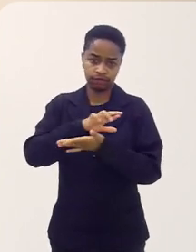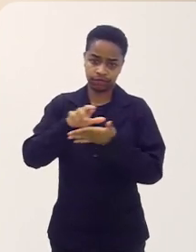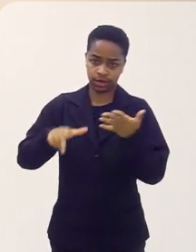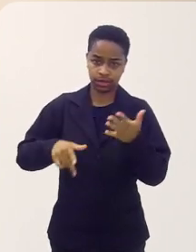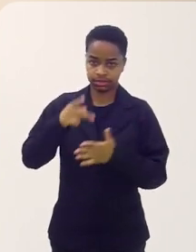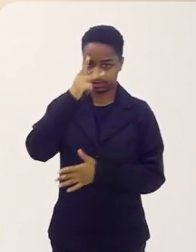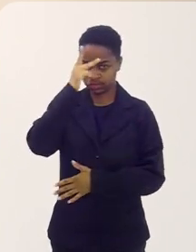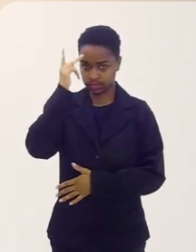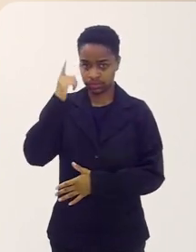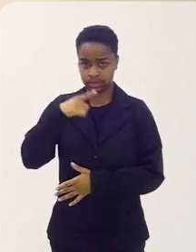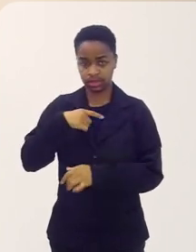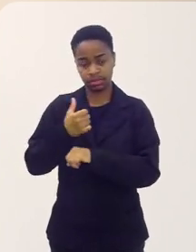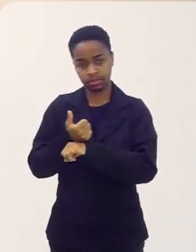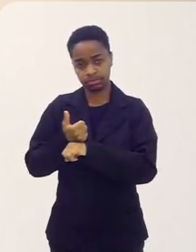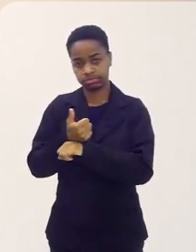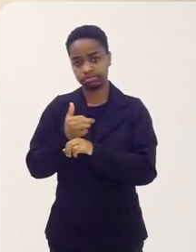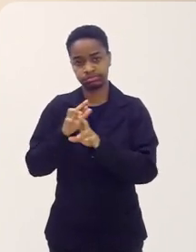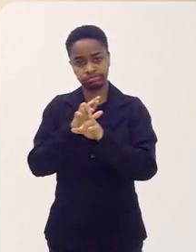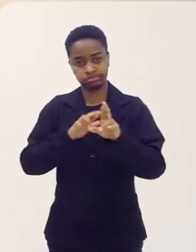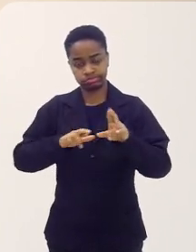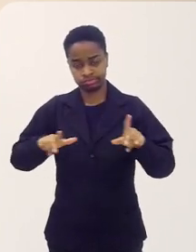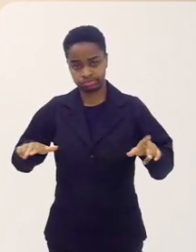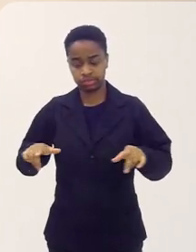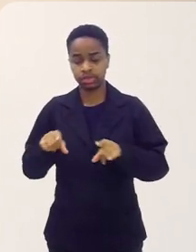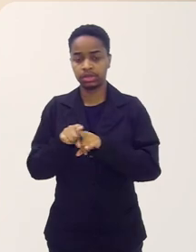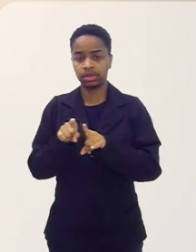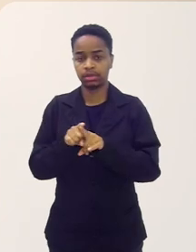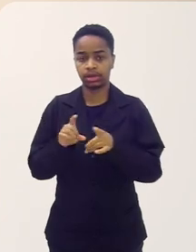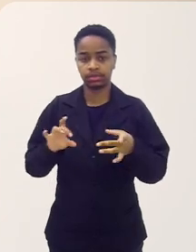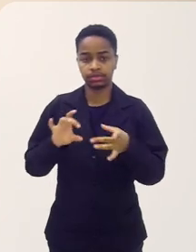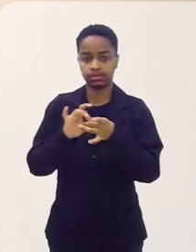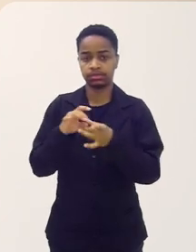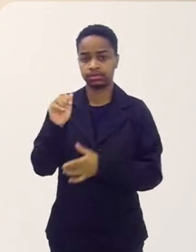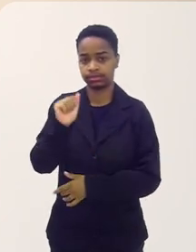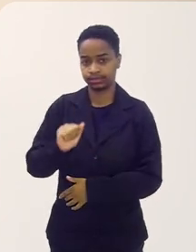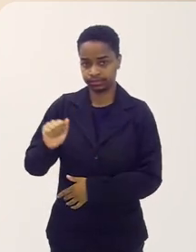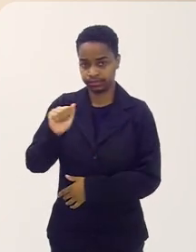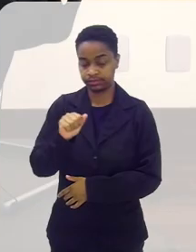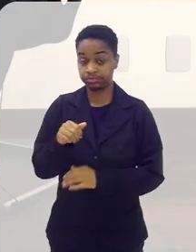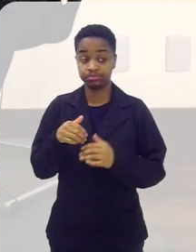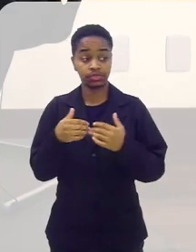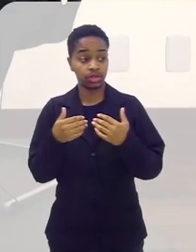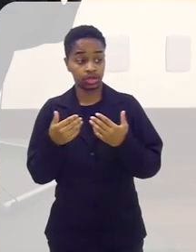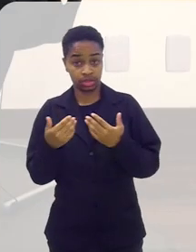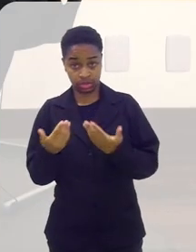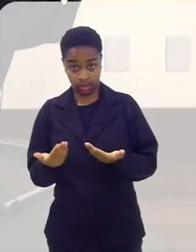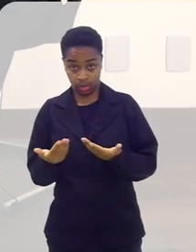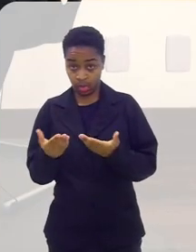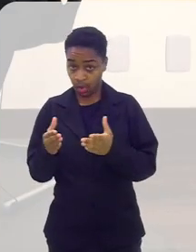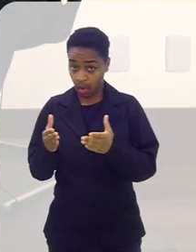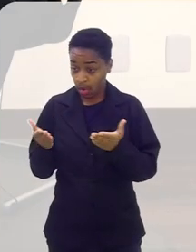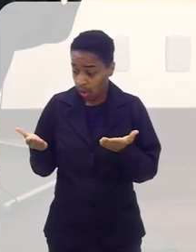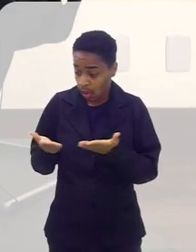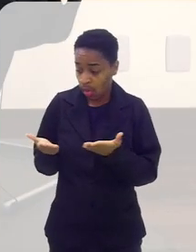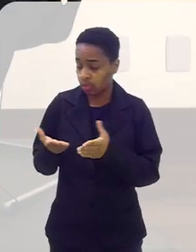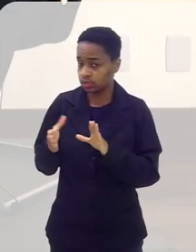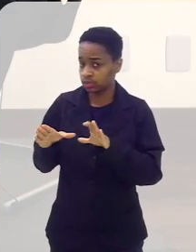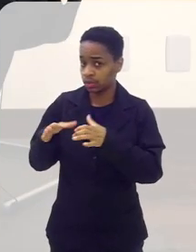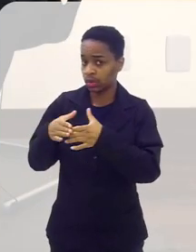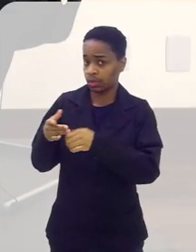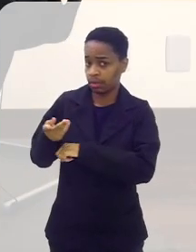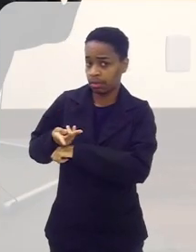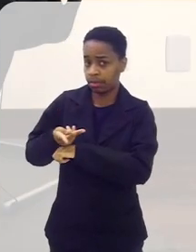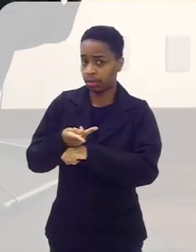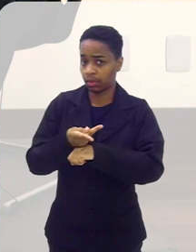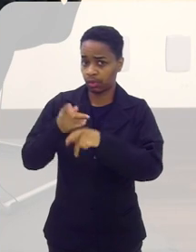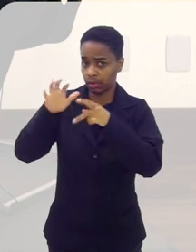diferentes backgrounds e diferentes graus de engajamento com a associação. Então, a procura hoje por ser um desenvolvedor